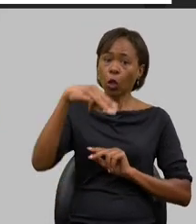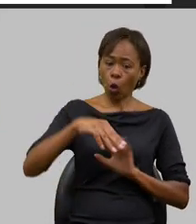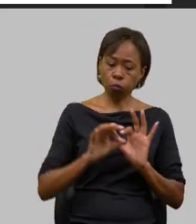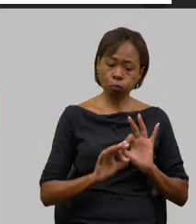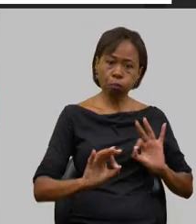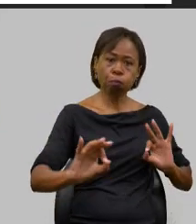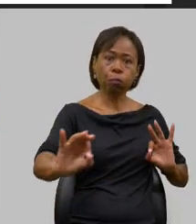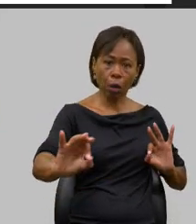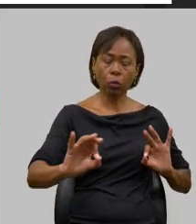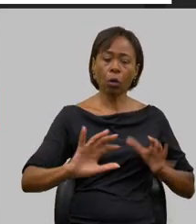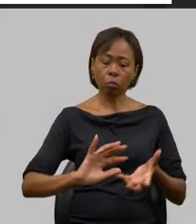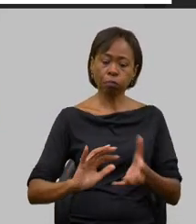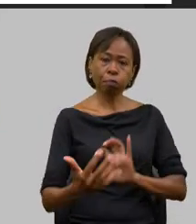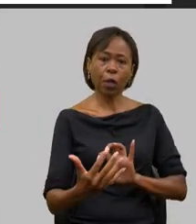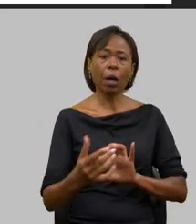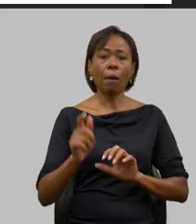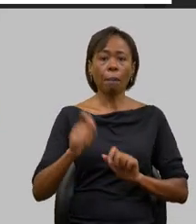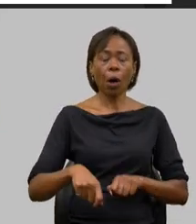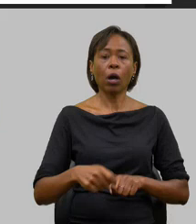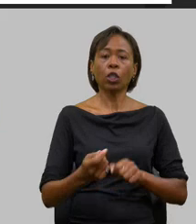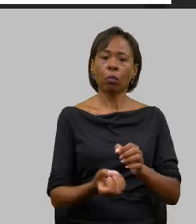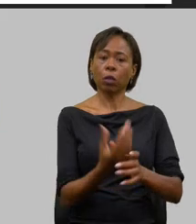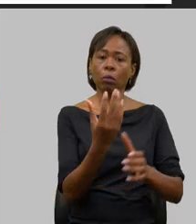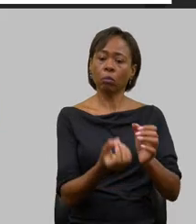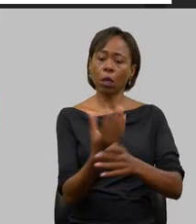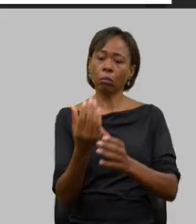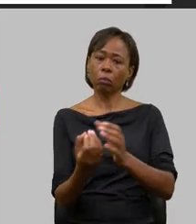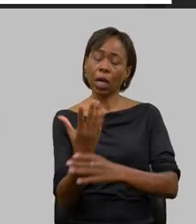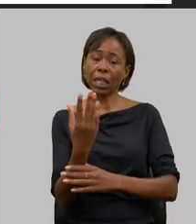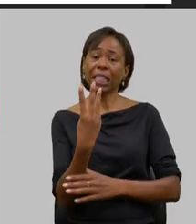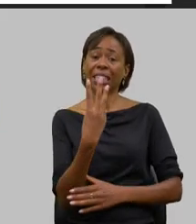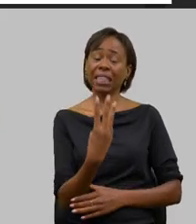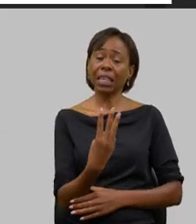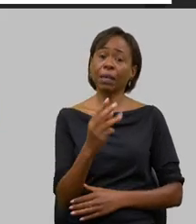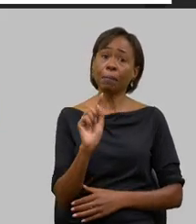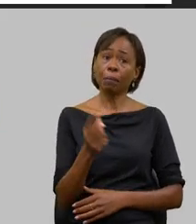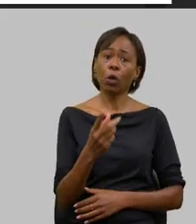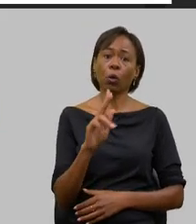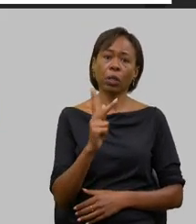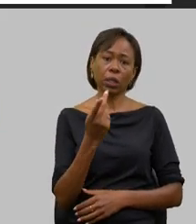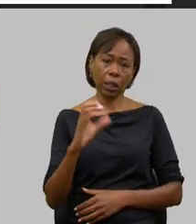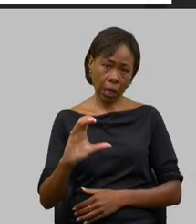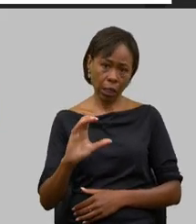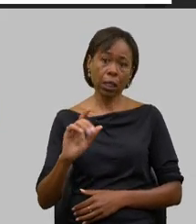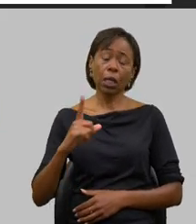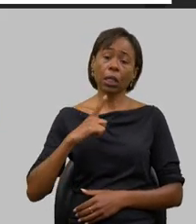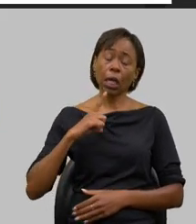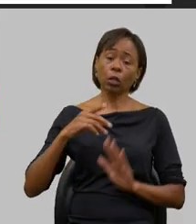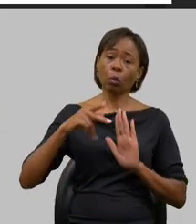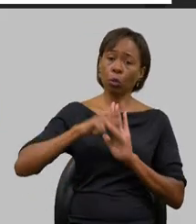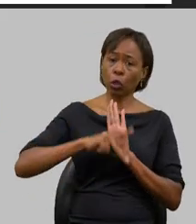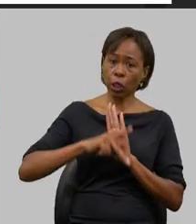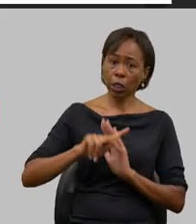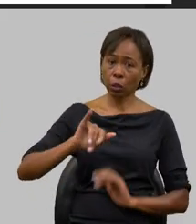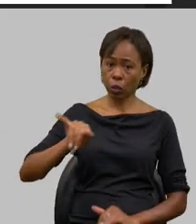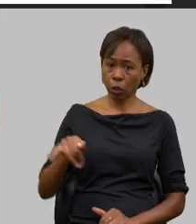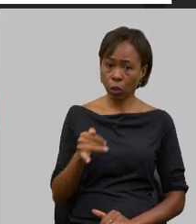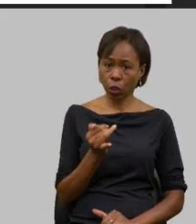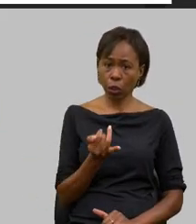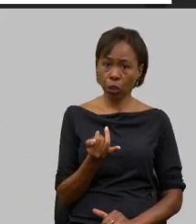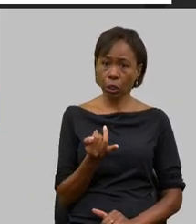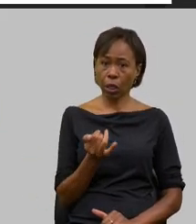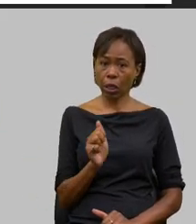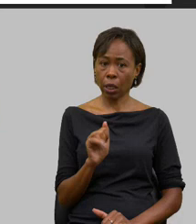plantio de mais 3 mil hectares de área produtiva dentro do projeto Jaíba o projeto Jaíba todos sabem é um dos maiores